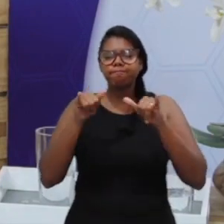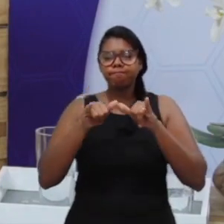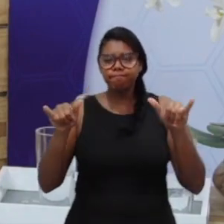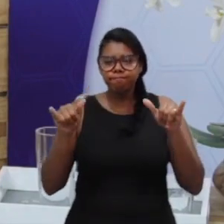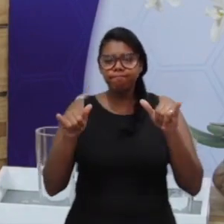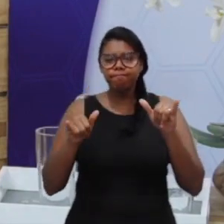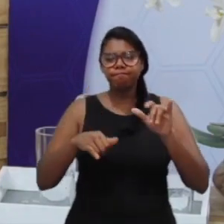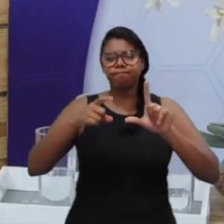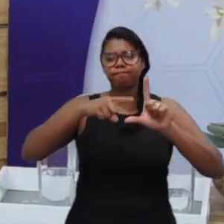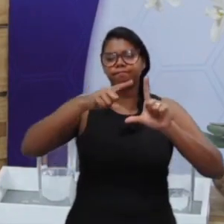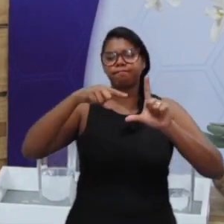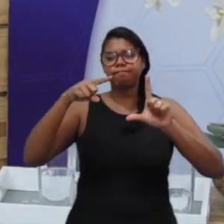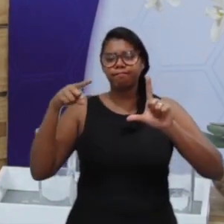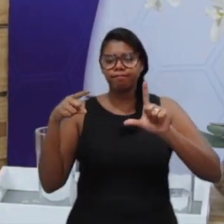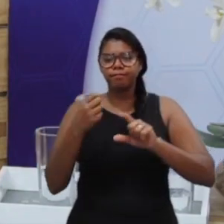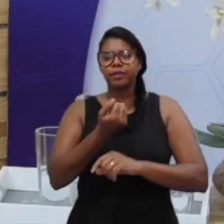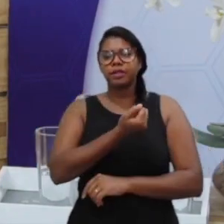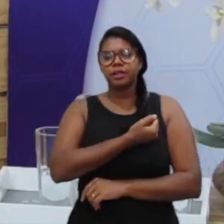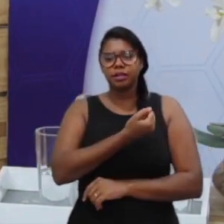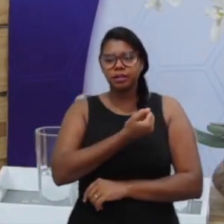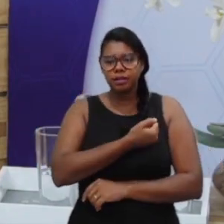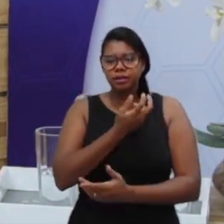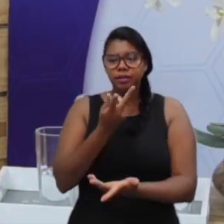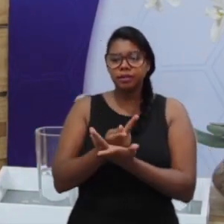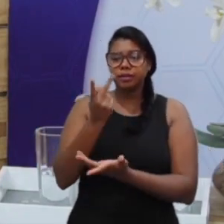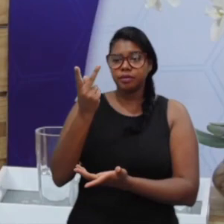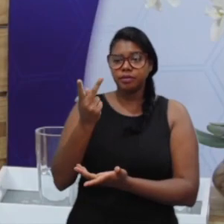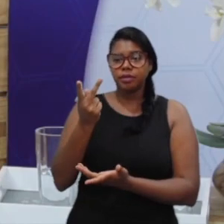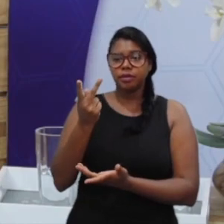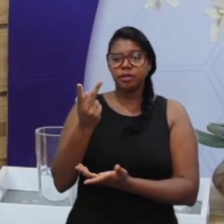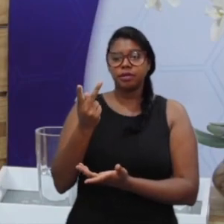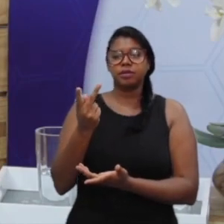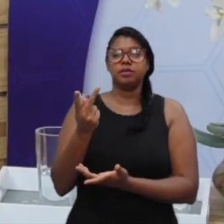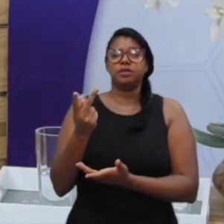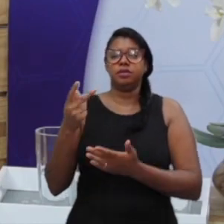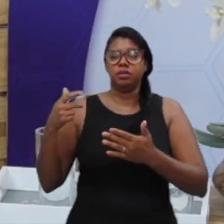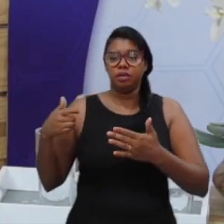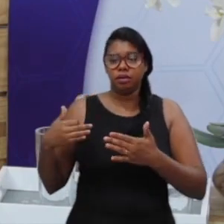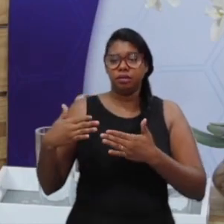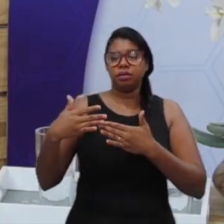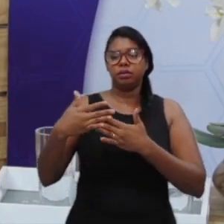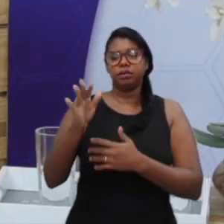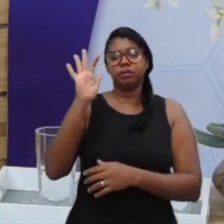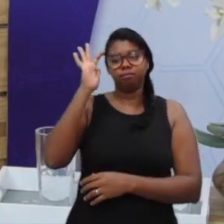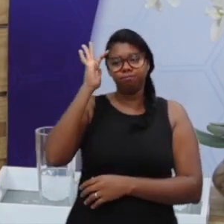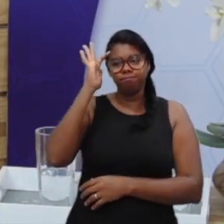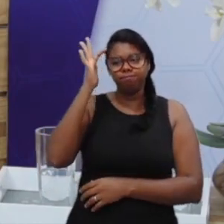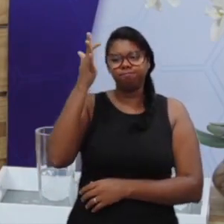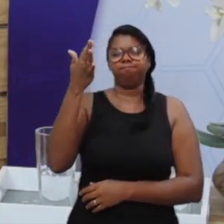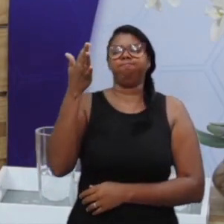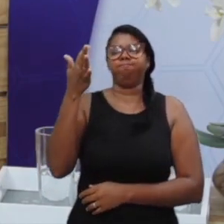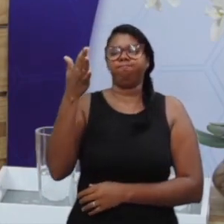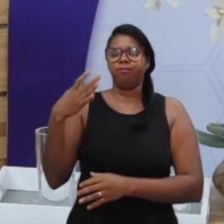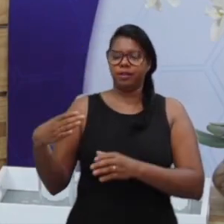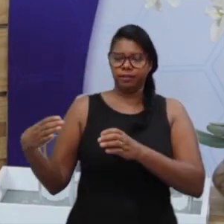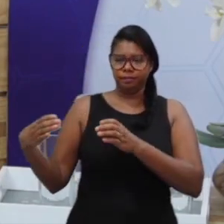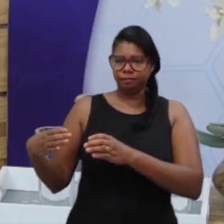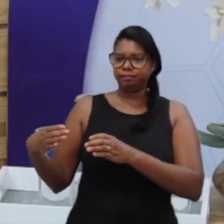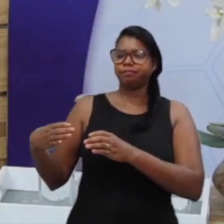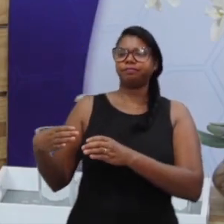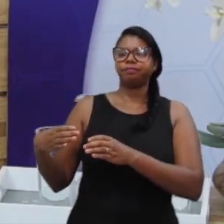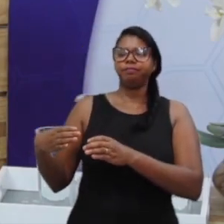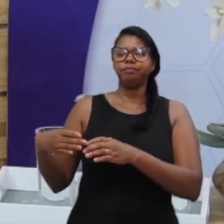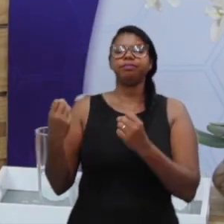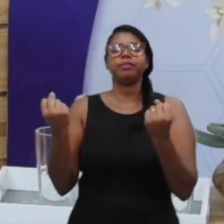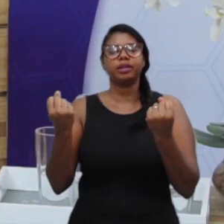com dados, números, fatos relevantes. A partir daí, opa, essa equipe realmente está